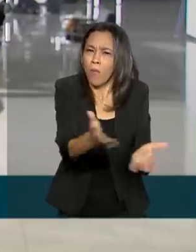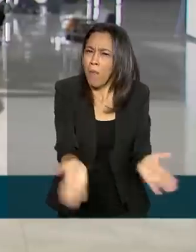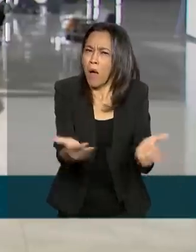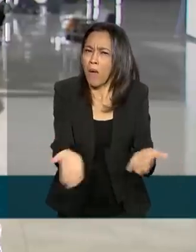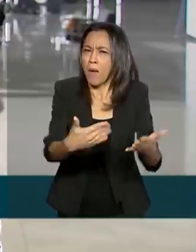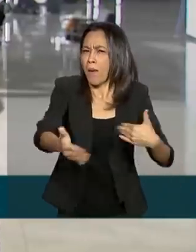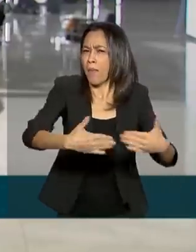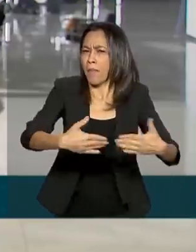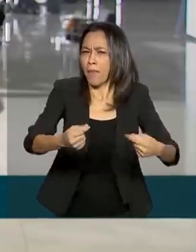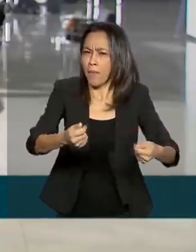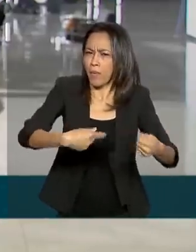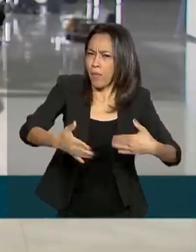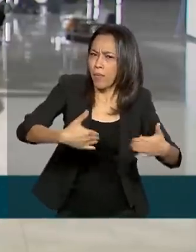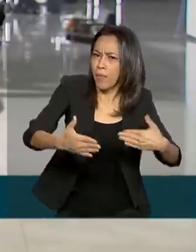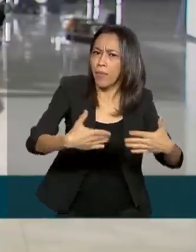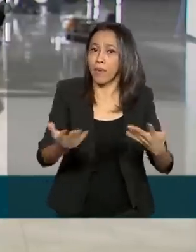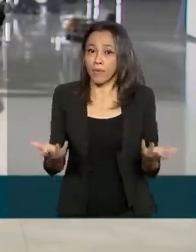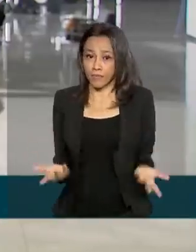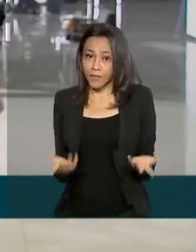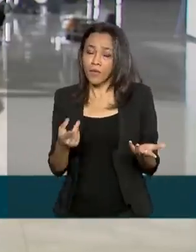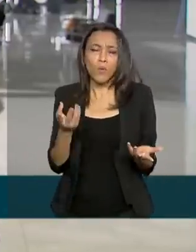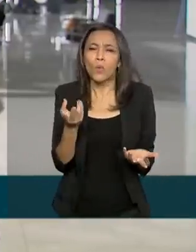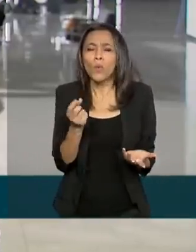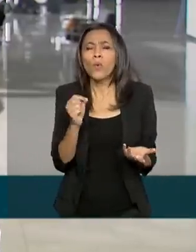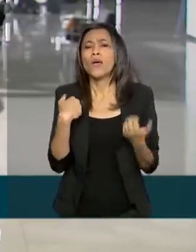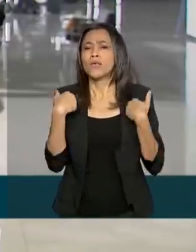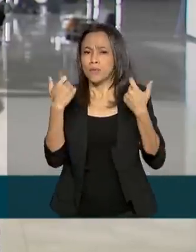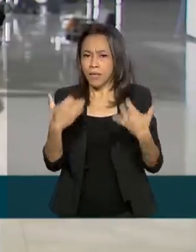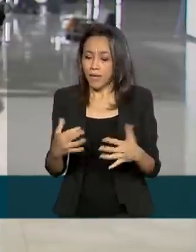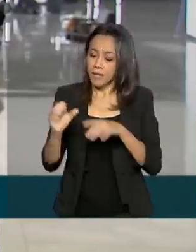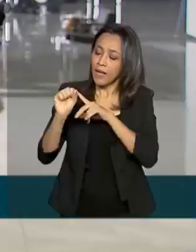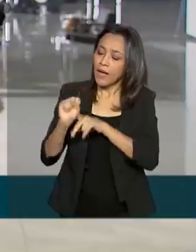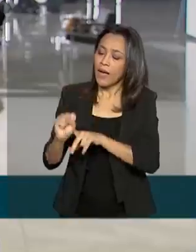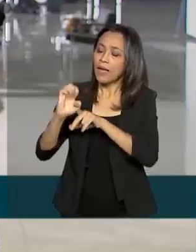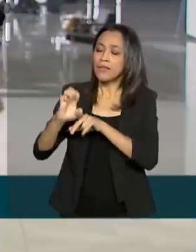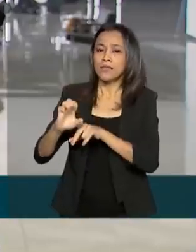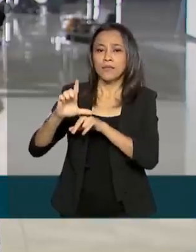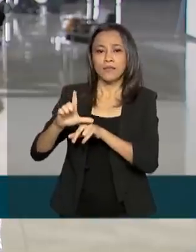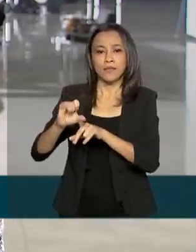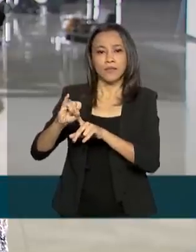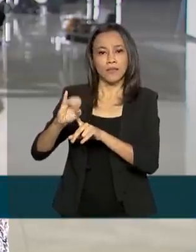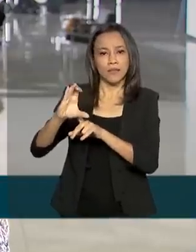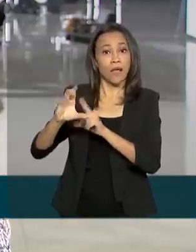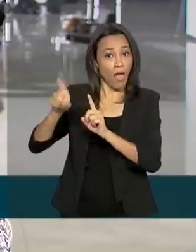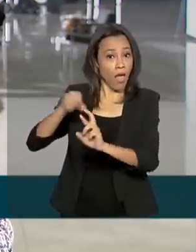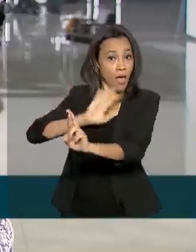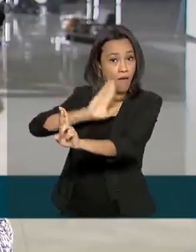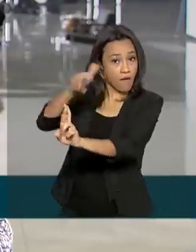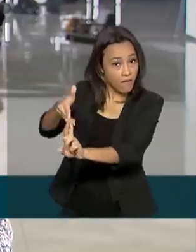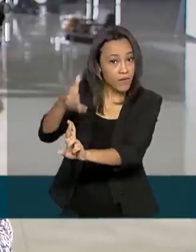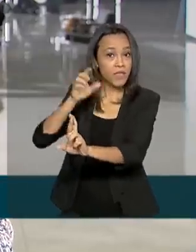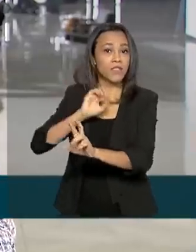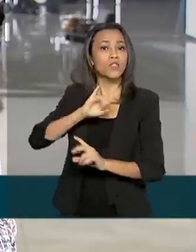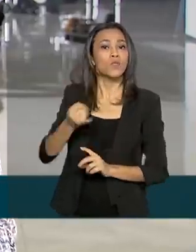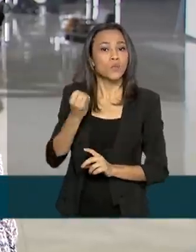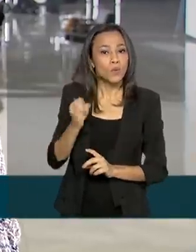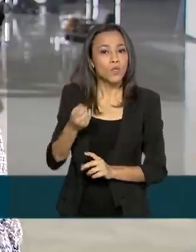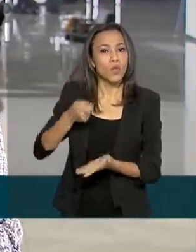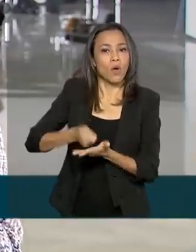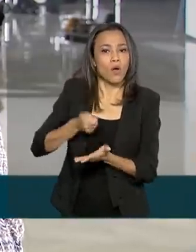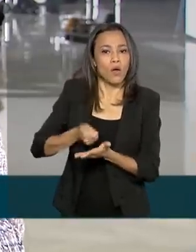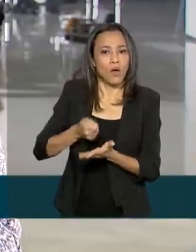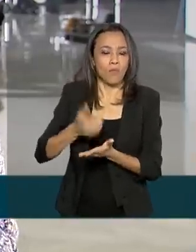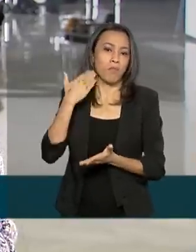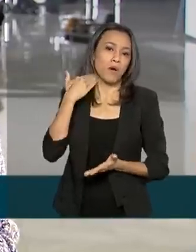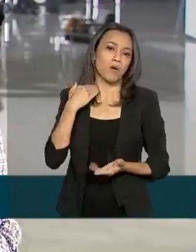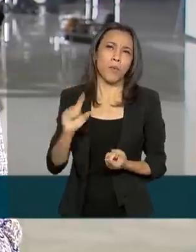econômica. Então, vamos lá, em termos práticos, a Selic serve como parâmetros para os juros cobrados pelos bancos. Isso